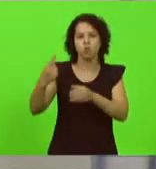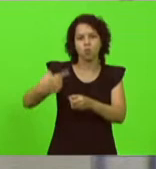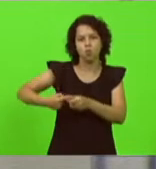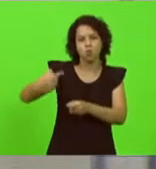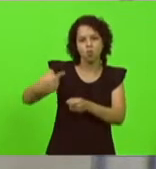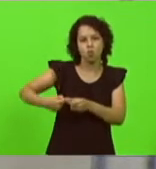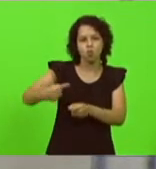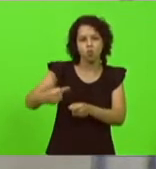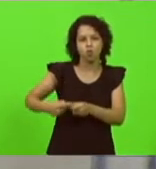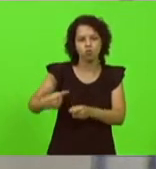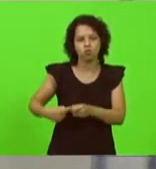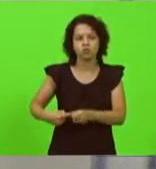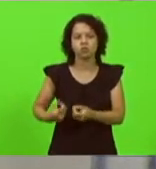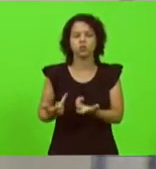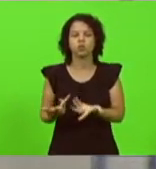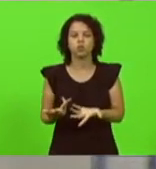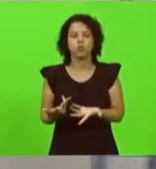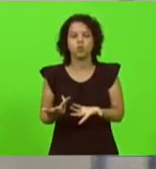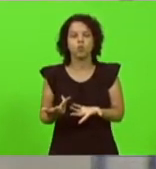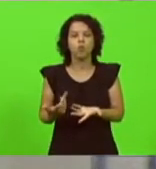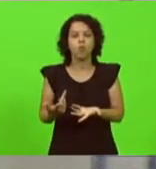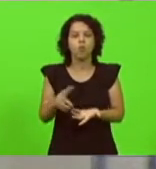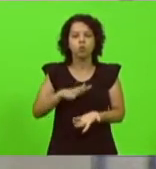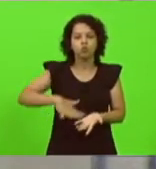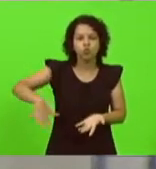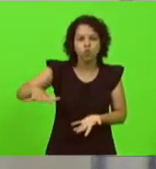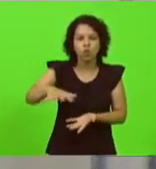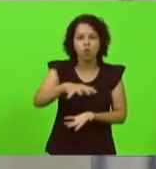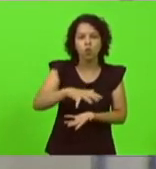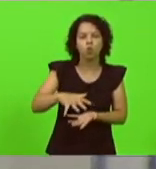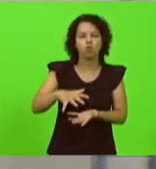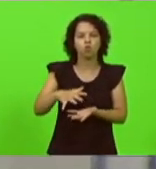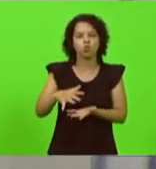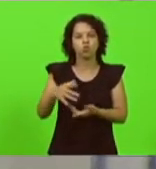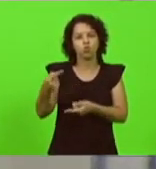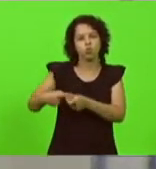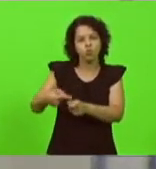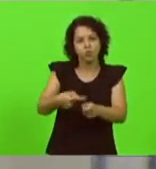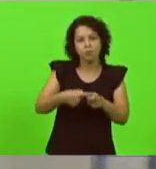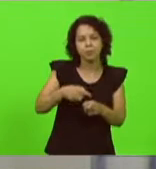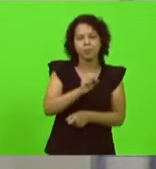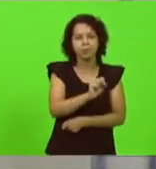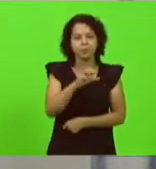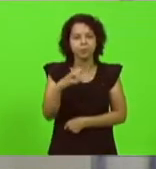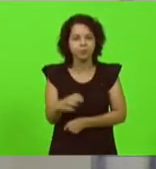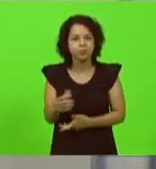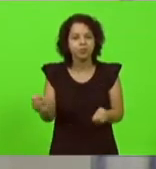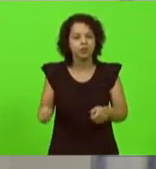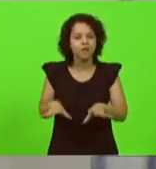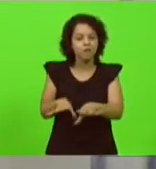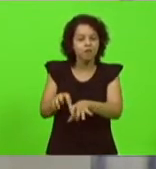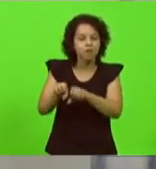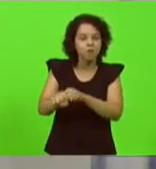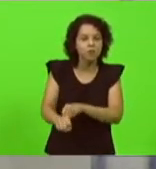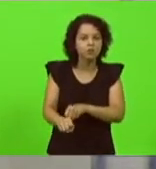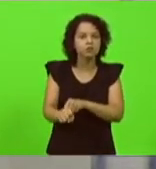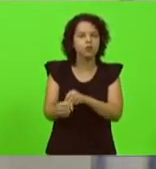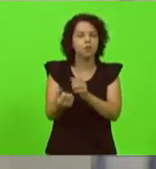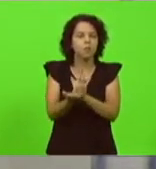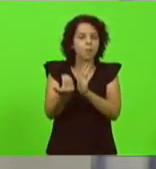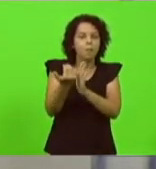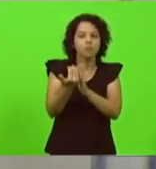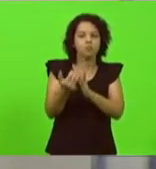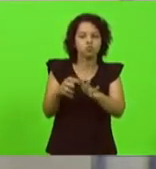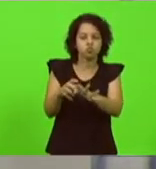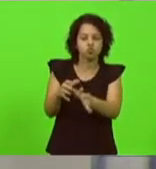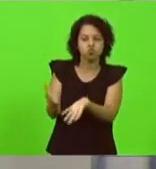estadualizou para todos os municípios catarinenses possibilitando a formação de ainda mais jovens